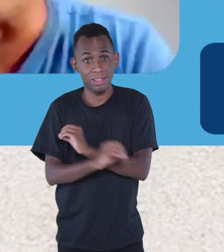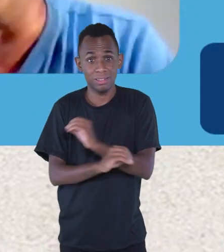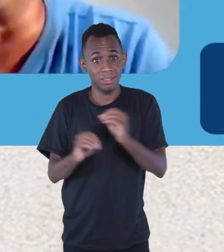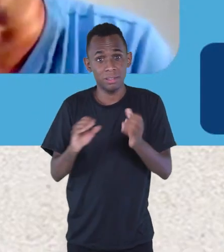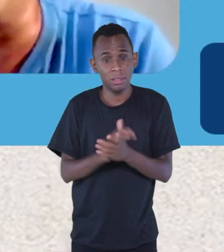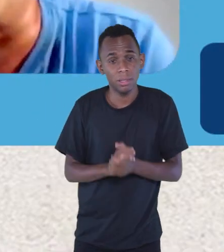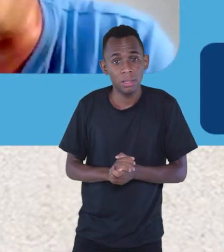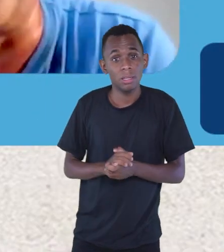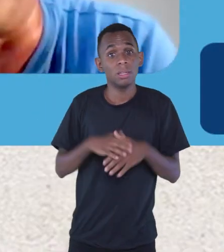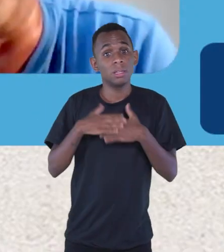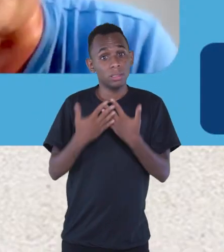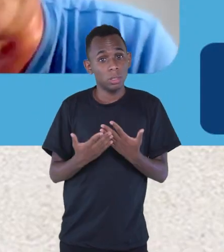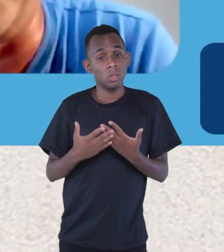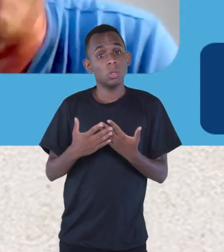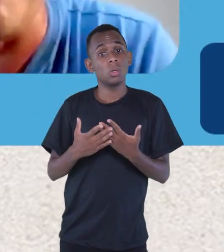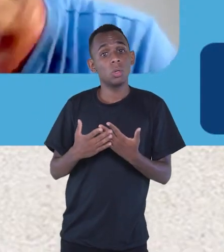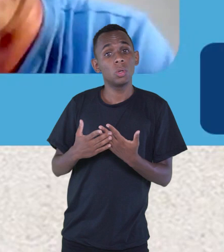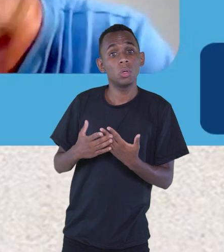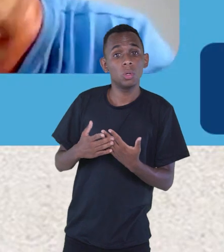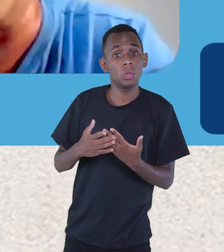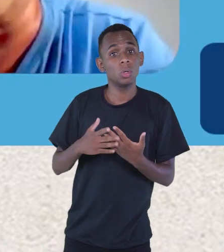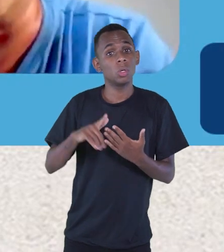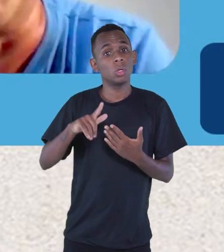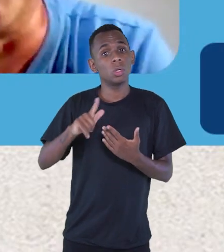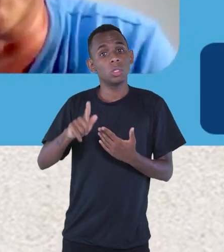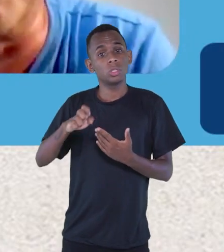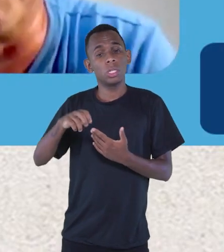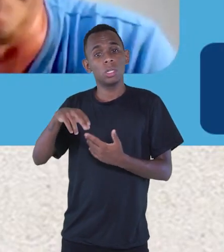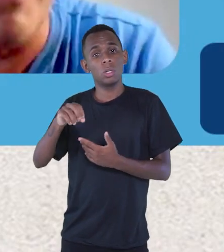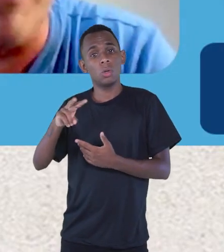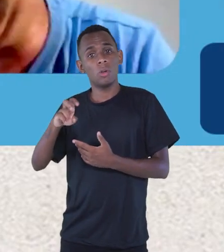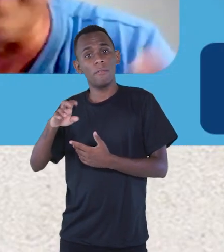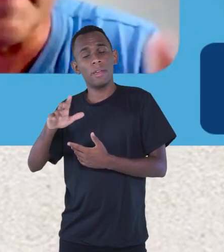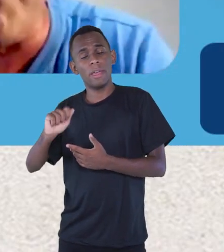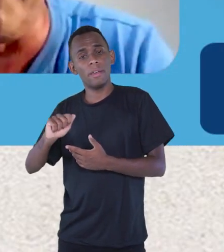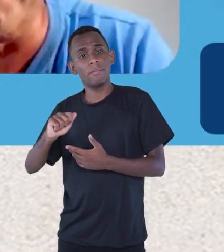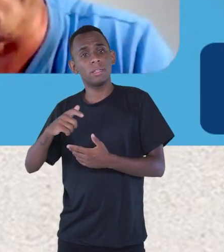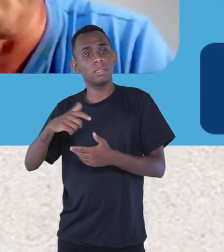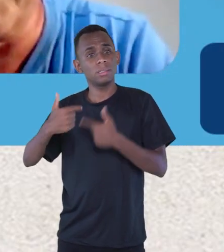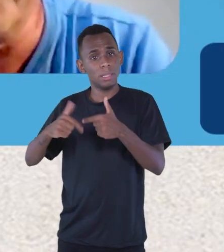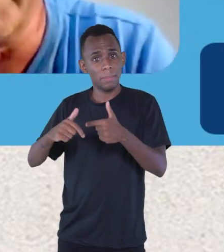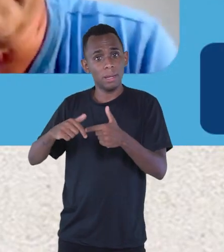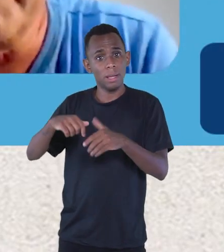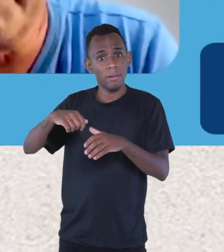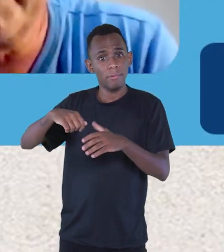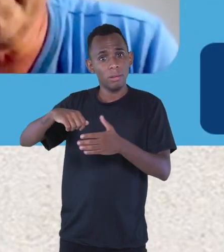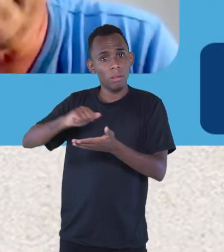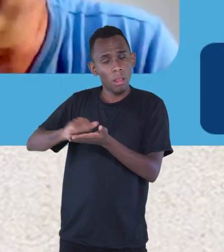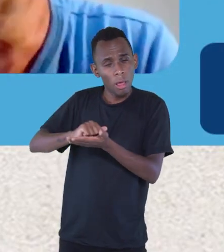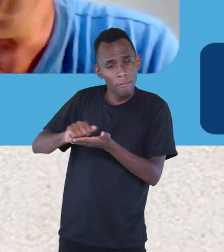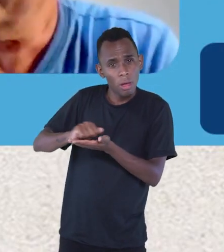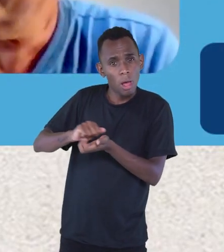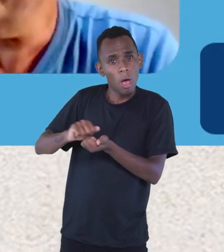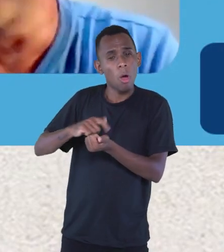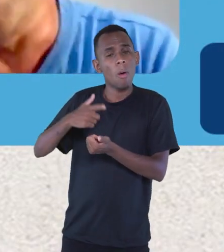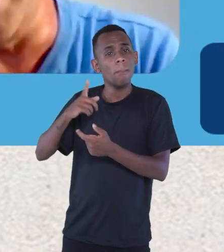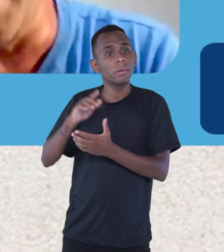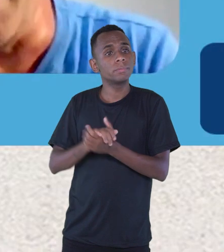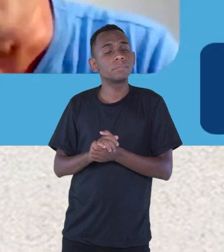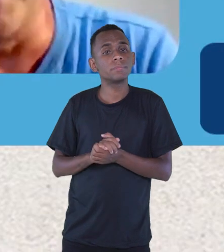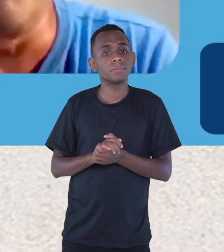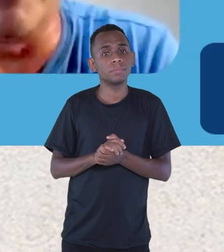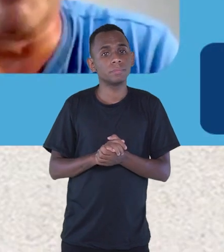Então, a dona Genoveva, que foi lavadeira na minha casa quando criança... O Gumercino, ele tem ainda a sapataria aí?